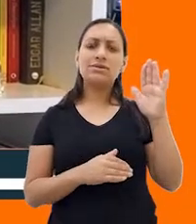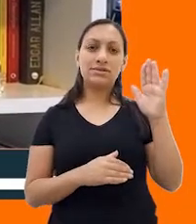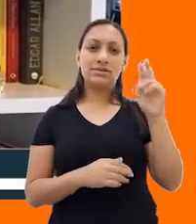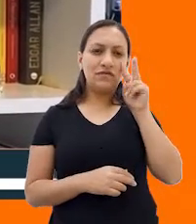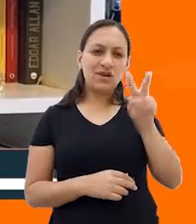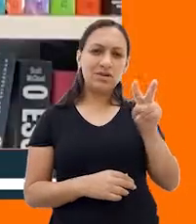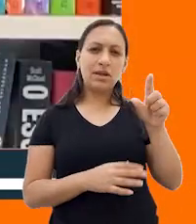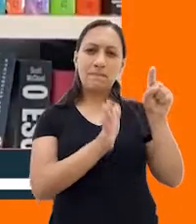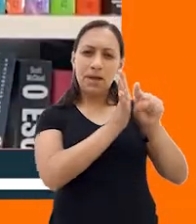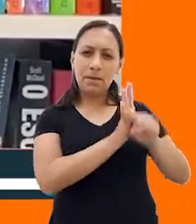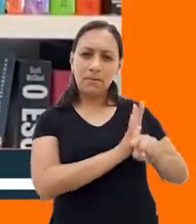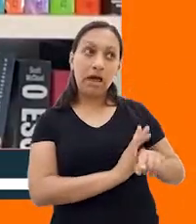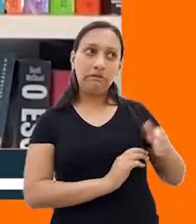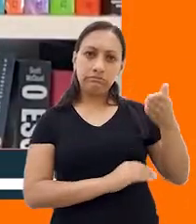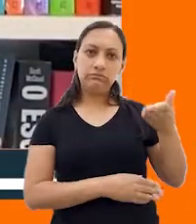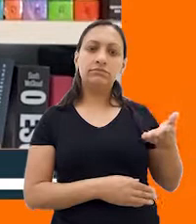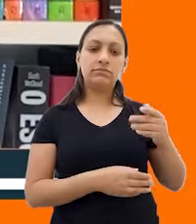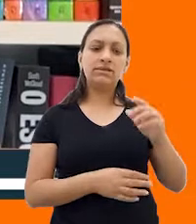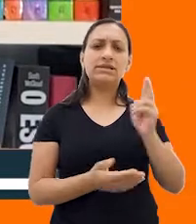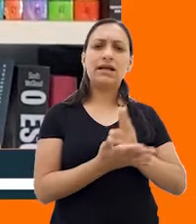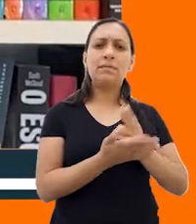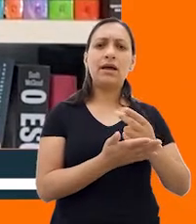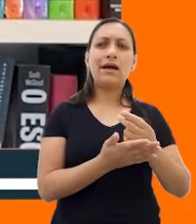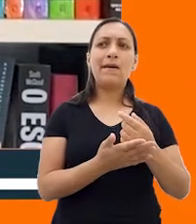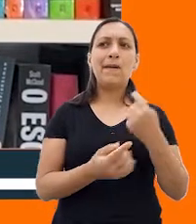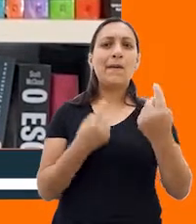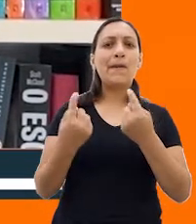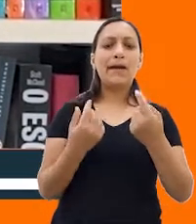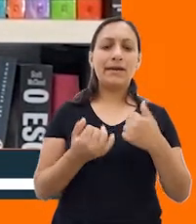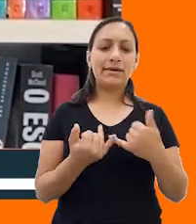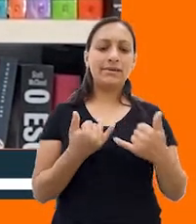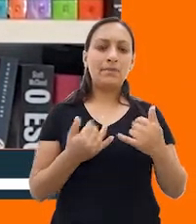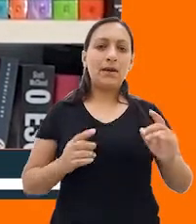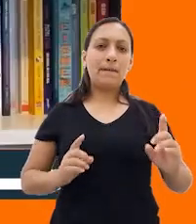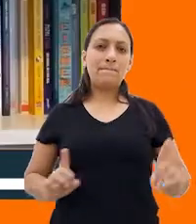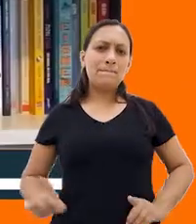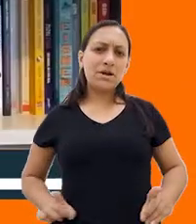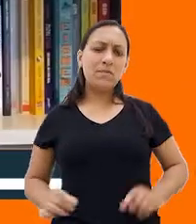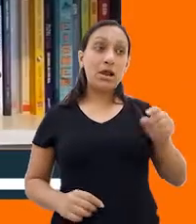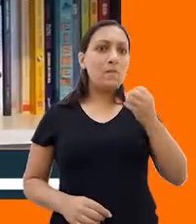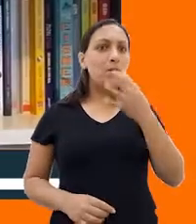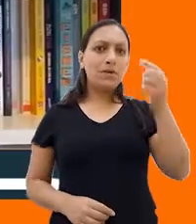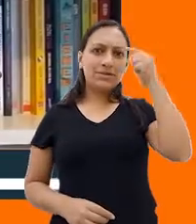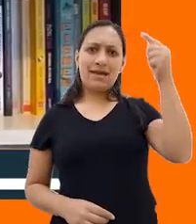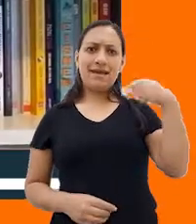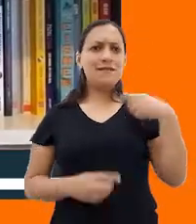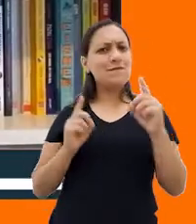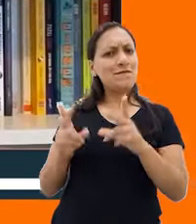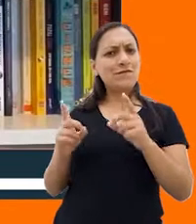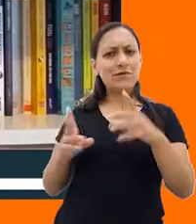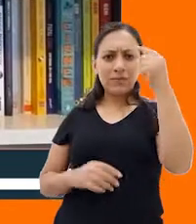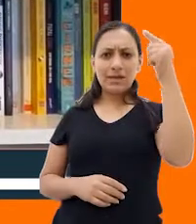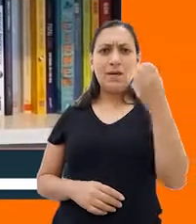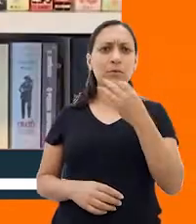ouvido essas perguntas todas, sempre tem um primo de alguém que diz assim, tem que ver assim, meu primo é muito bom das ideias. Ele vai te vender uma ideia muito massa